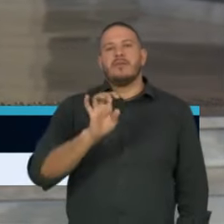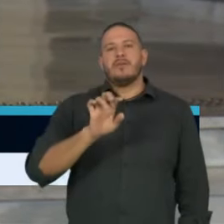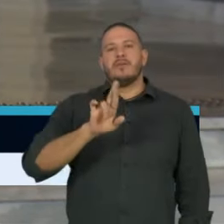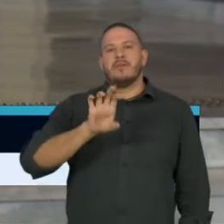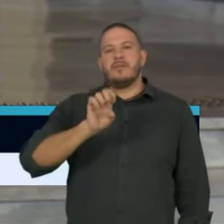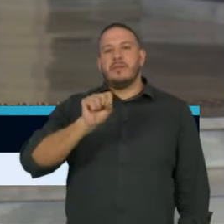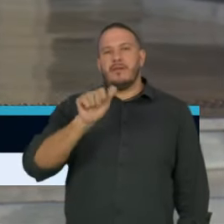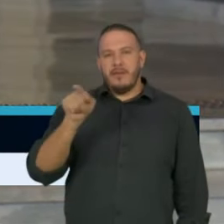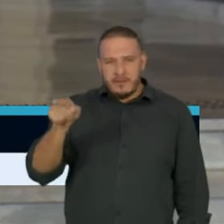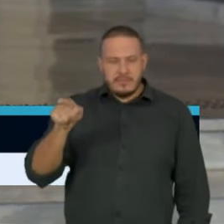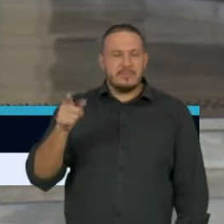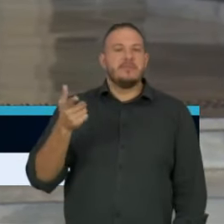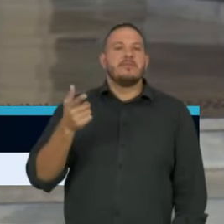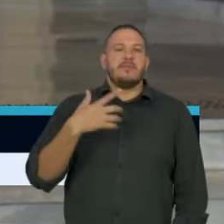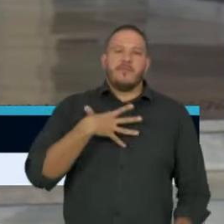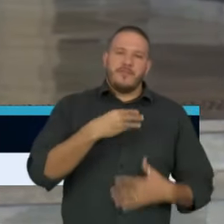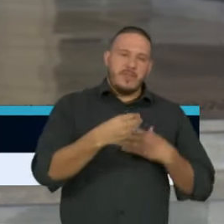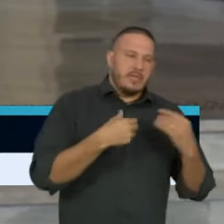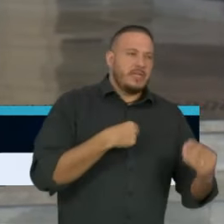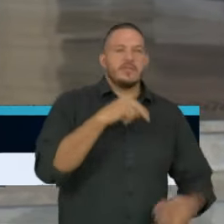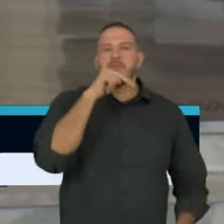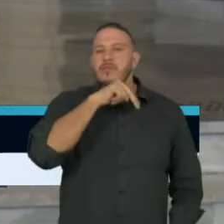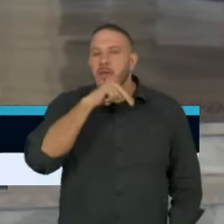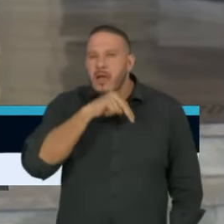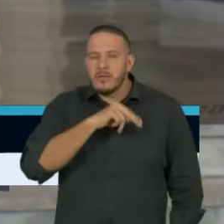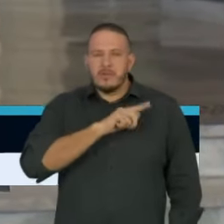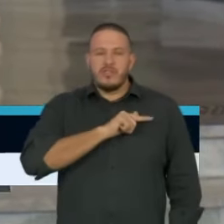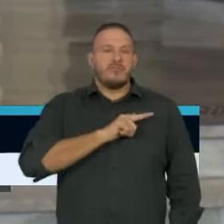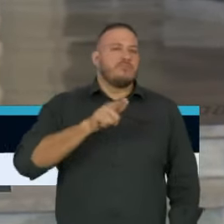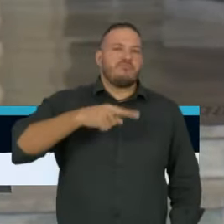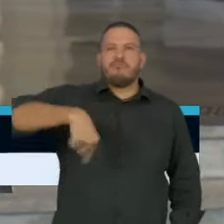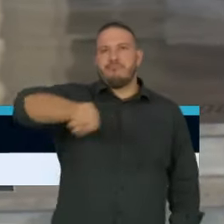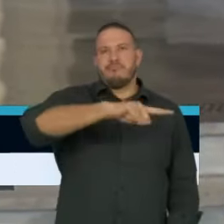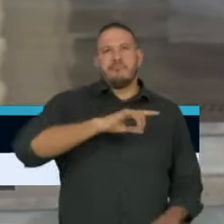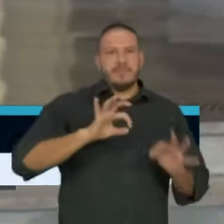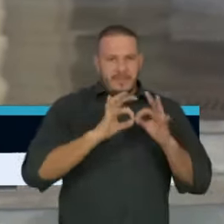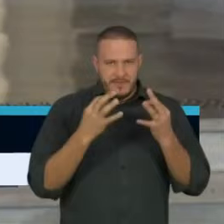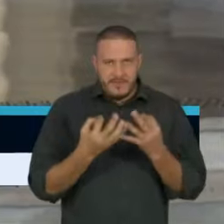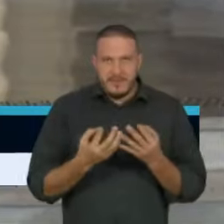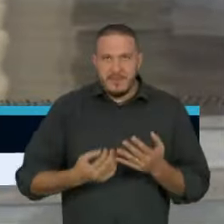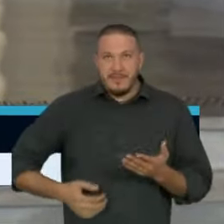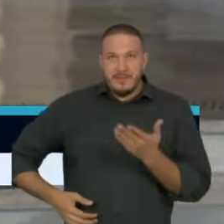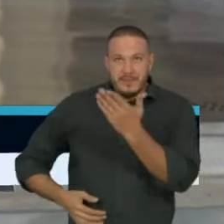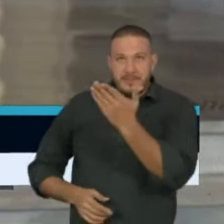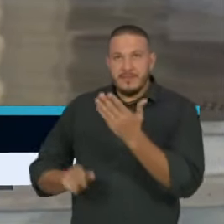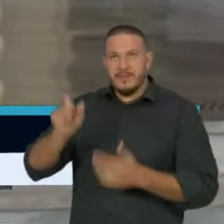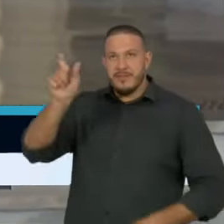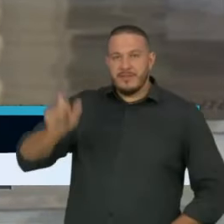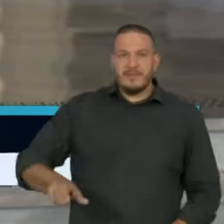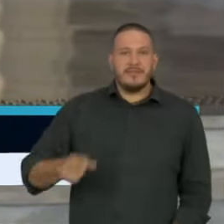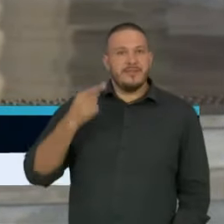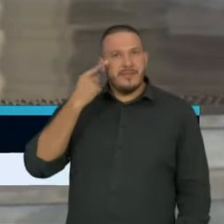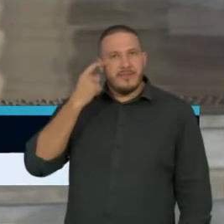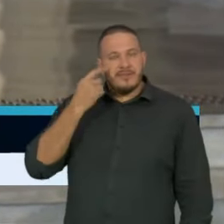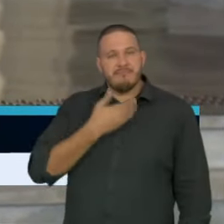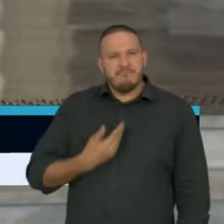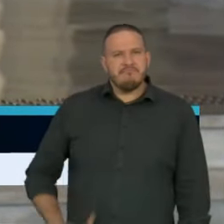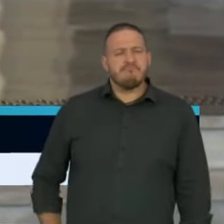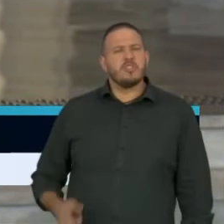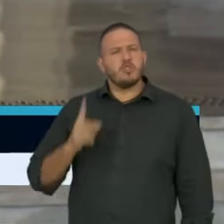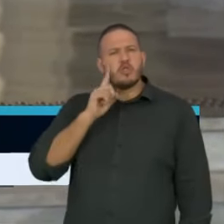filhos, netos, gengos, pela solidariedade. O senhor, que não deixou de me ligar um dia,